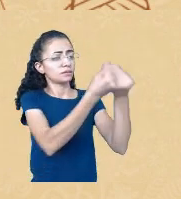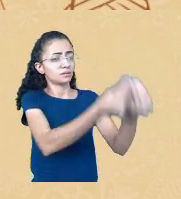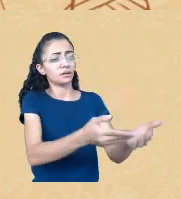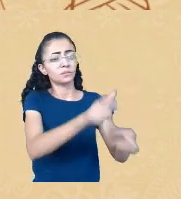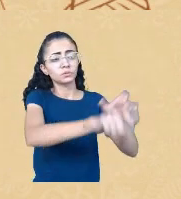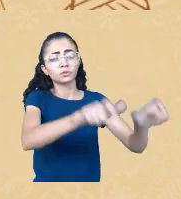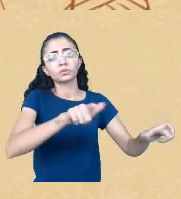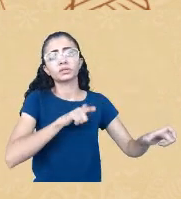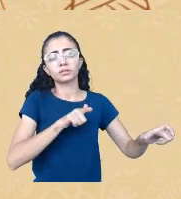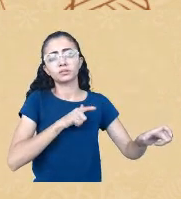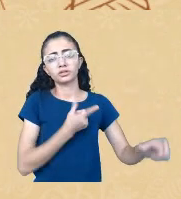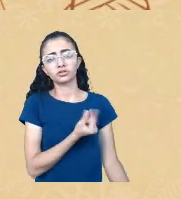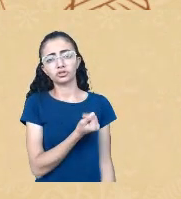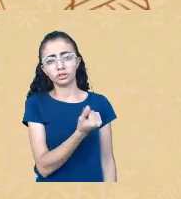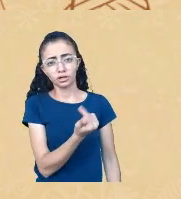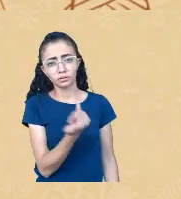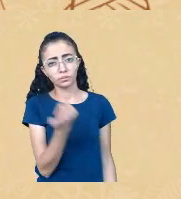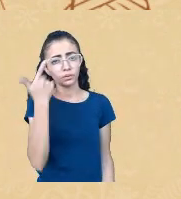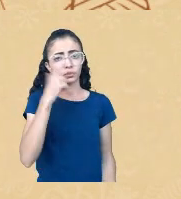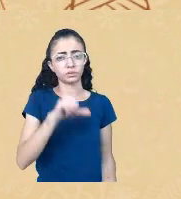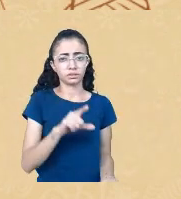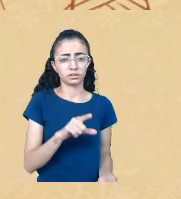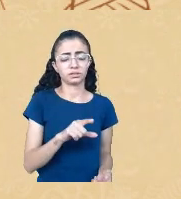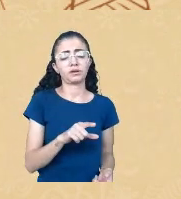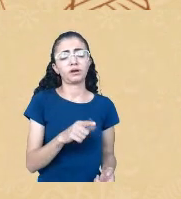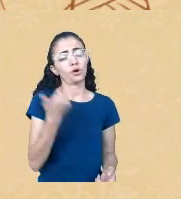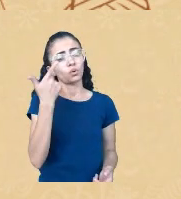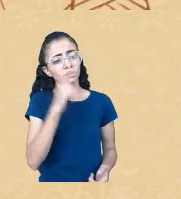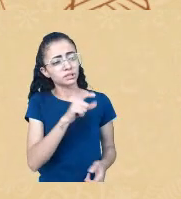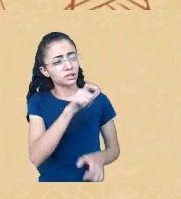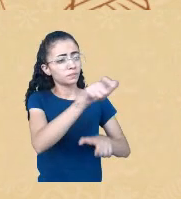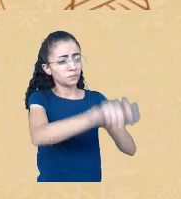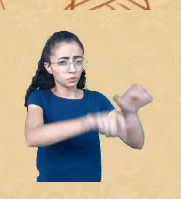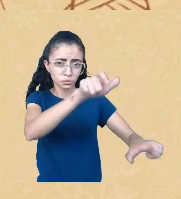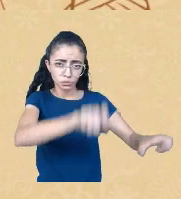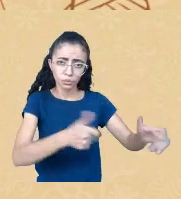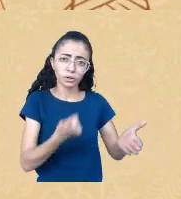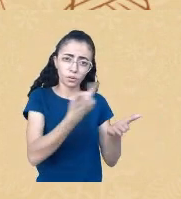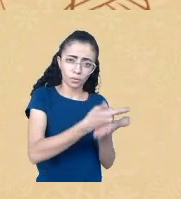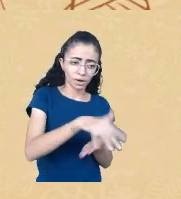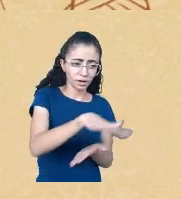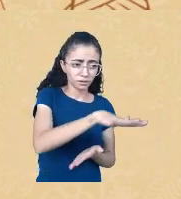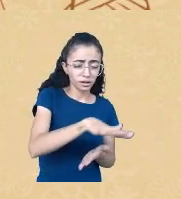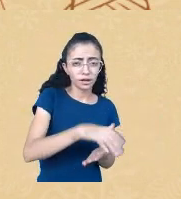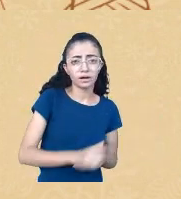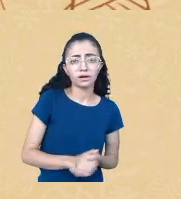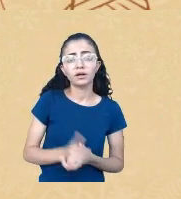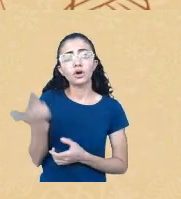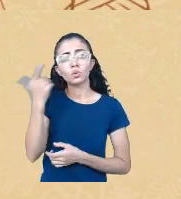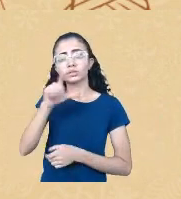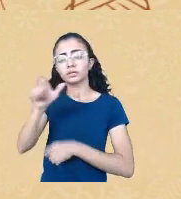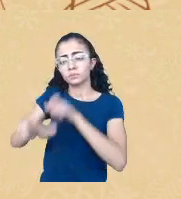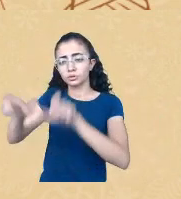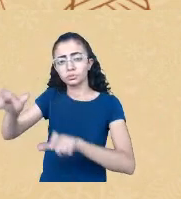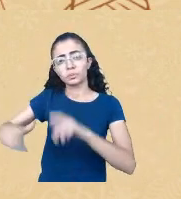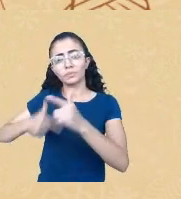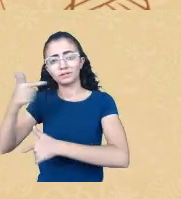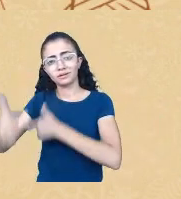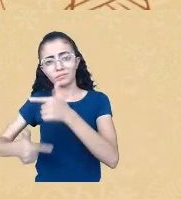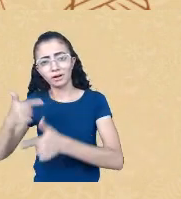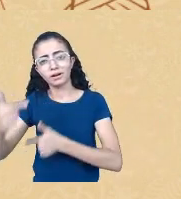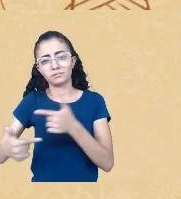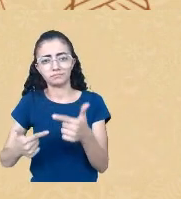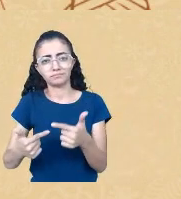-se que proprietários e trabalhadores possam ajudar simultaneamente. Vejam então aqui que essa relação de